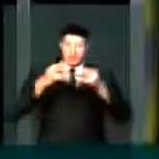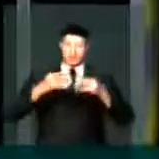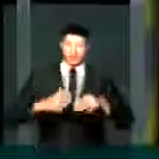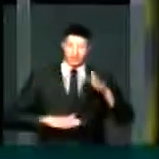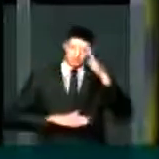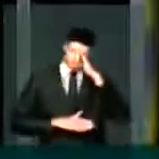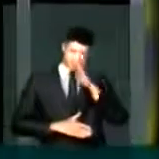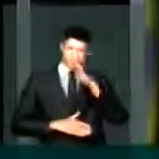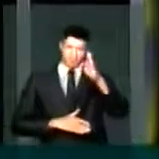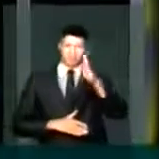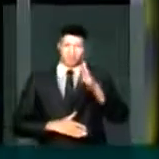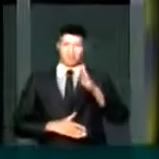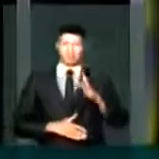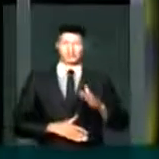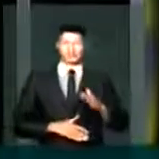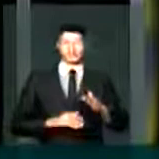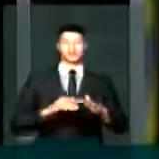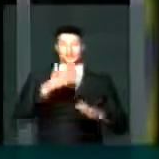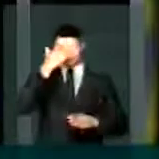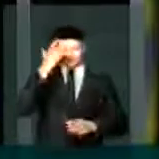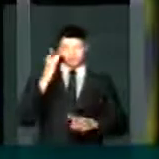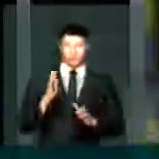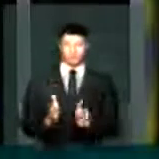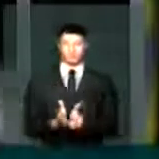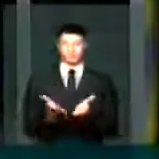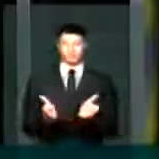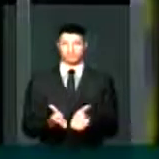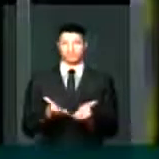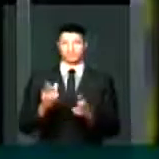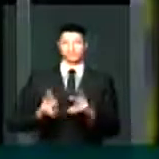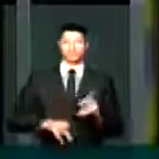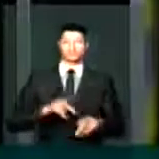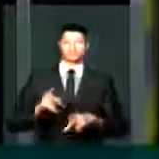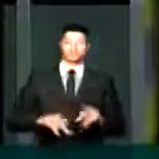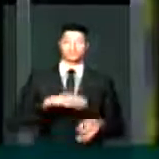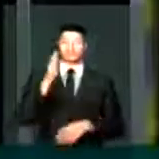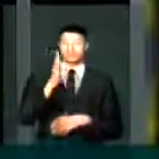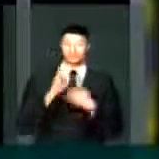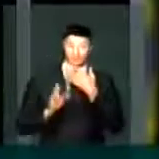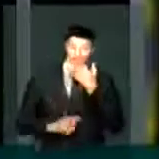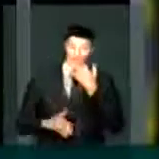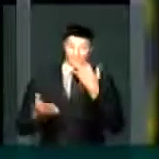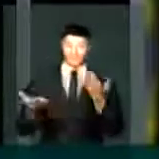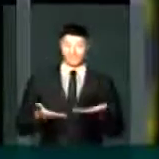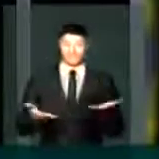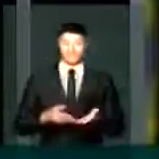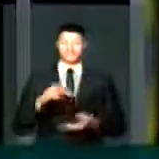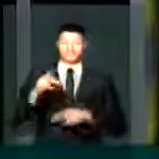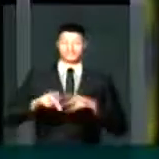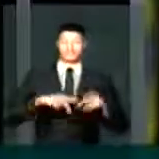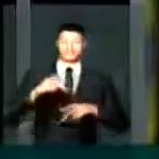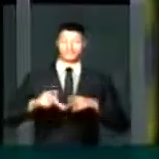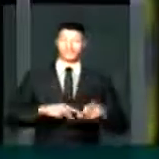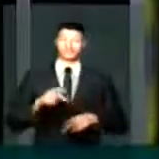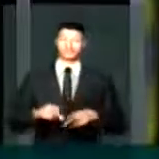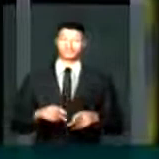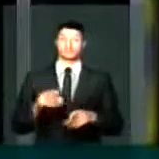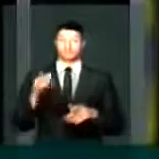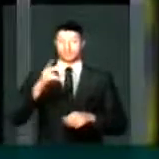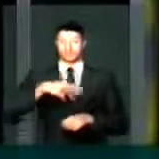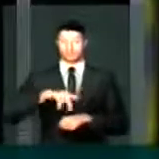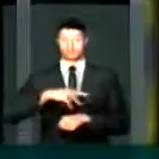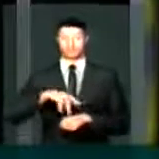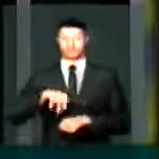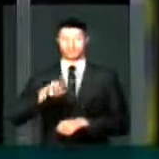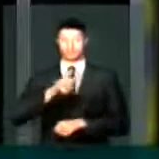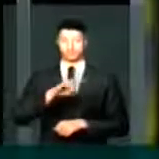principalmente os mais humildes brasileiros e brasileiras. Hoje, a população carente desse país